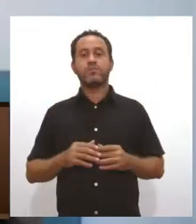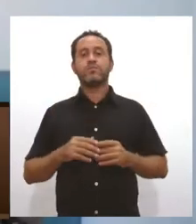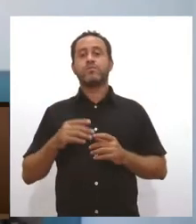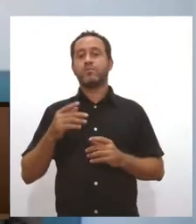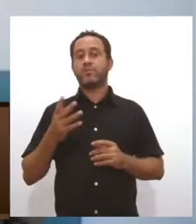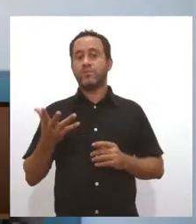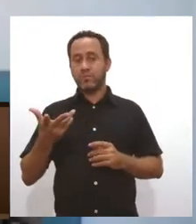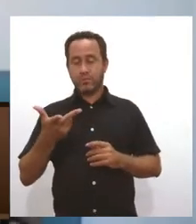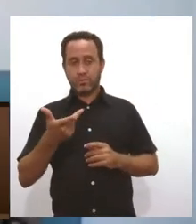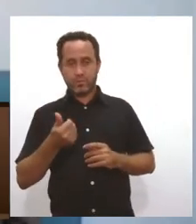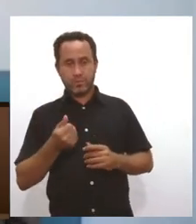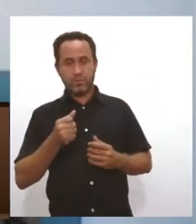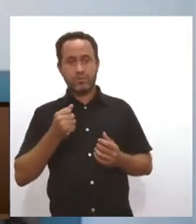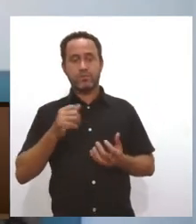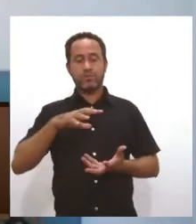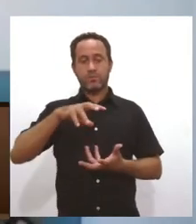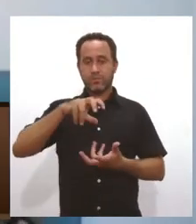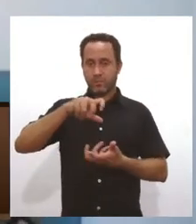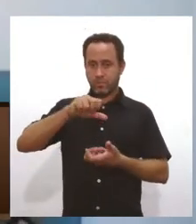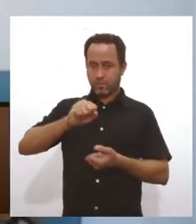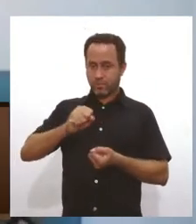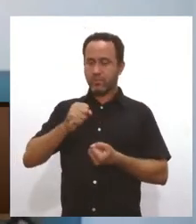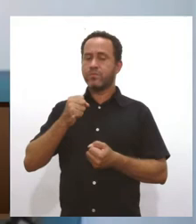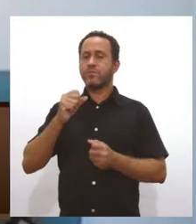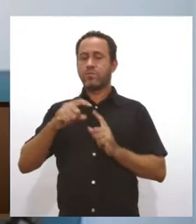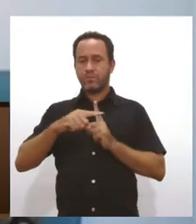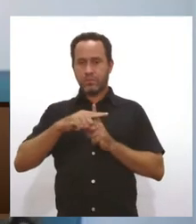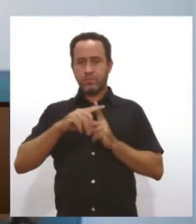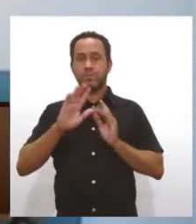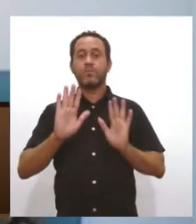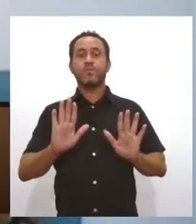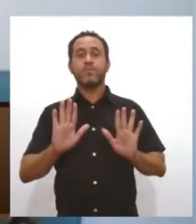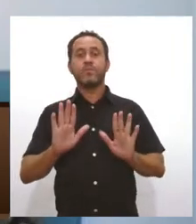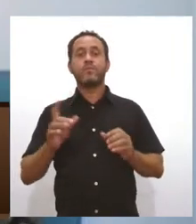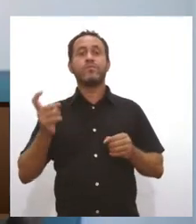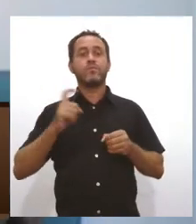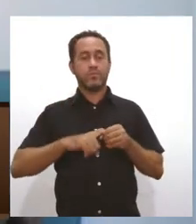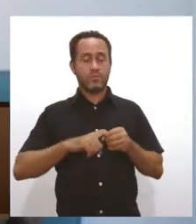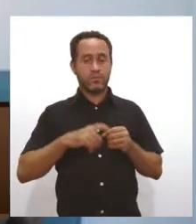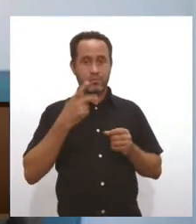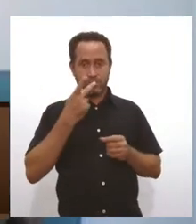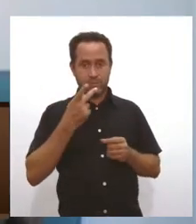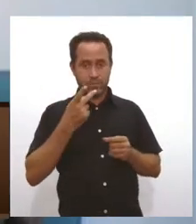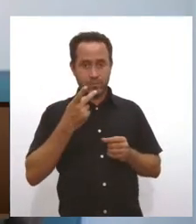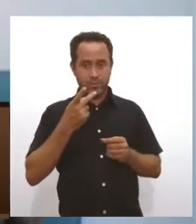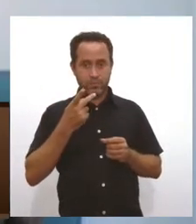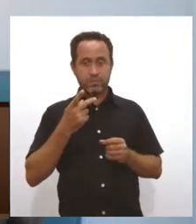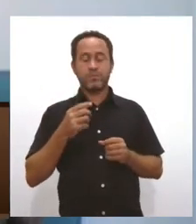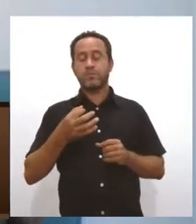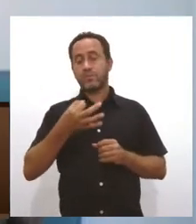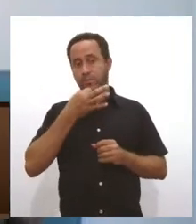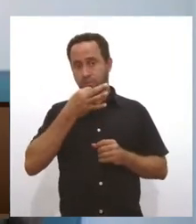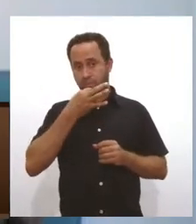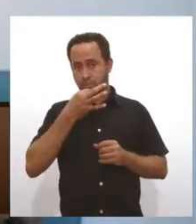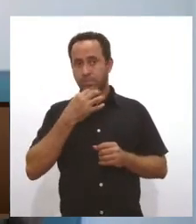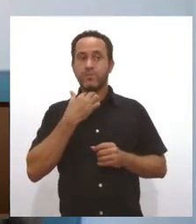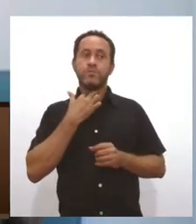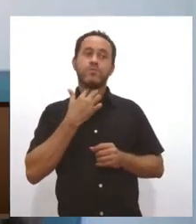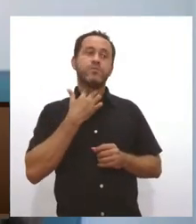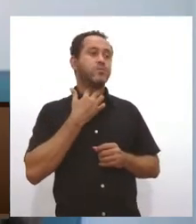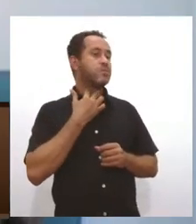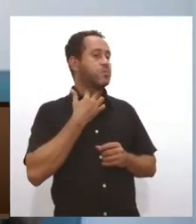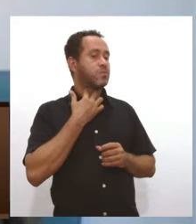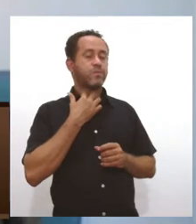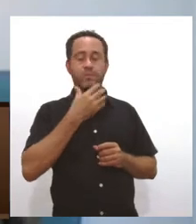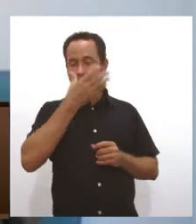forma sustentável, é positivo. Porém, a gente volta a dizer, dentro dessas subjetividades, gente não pode estar deixando